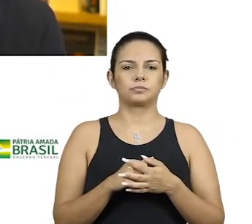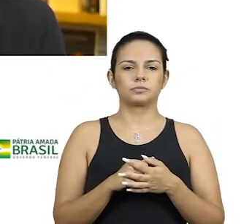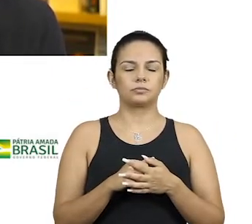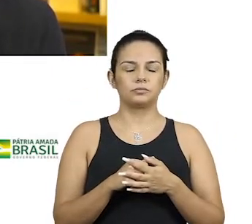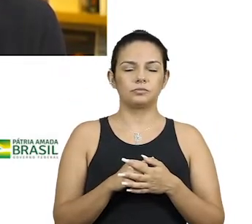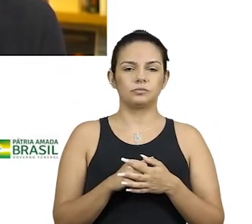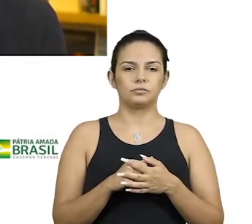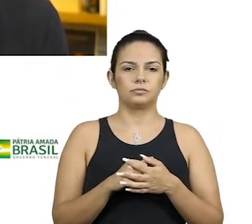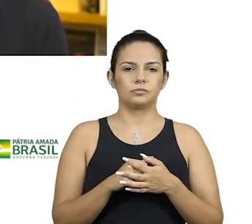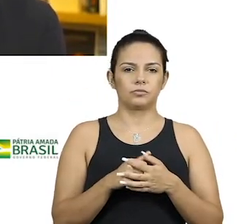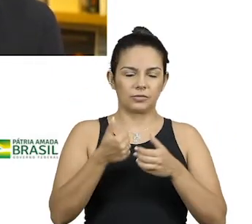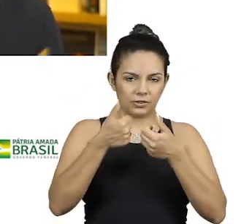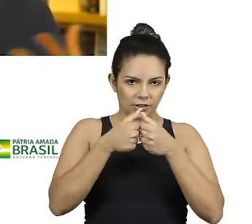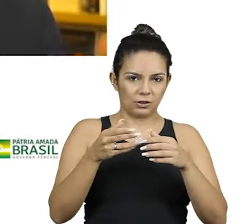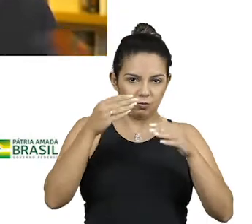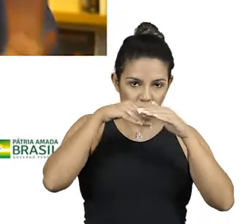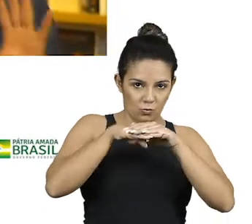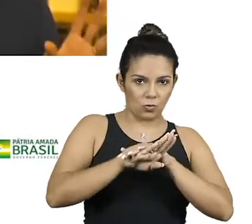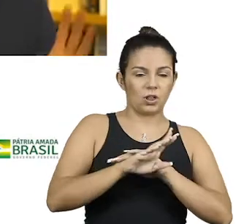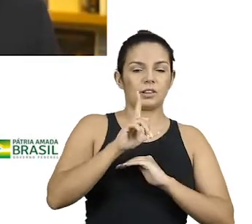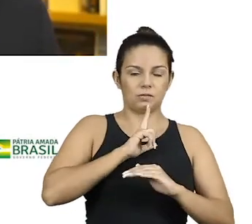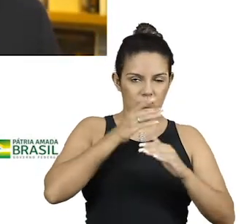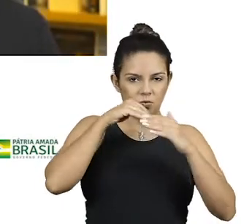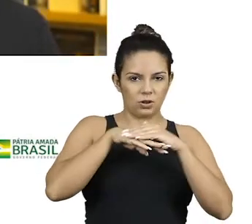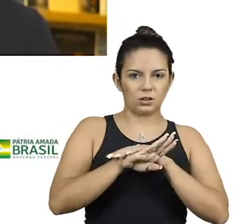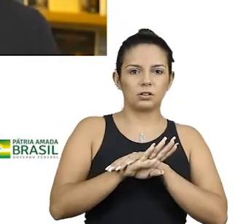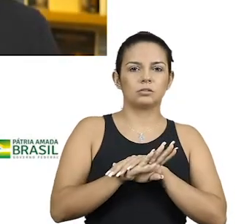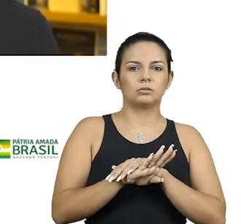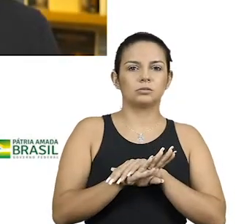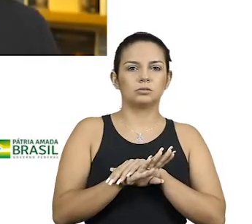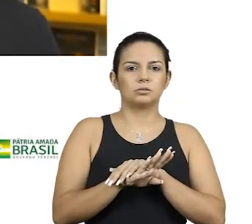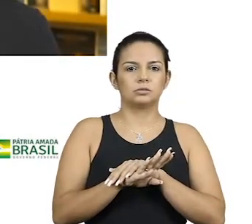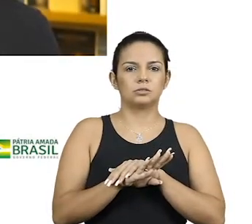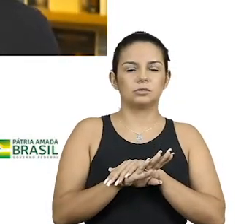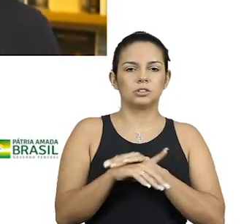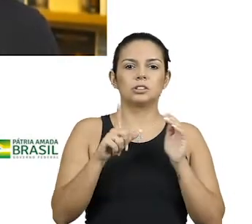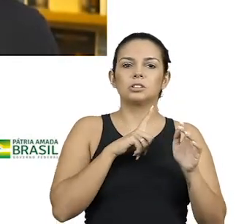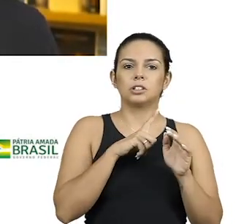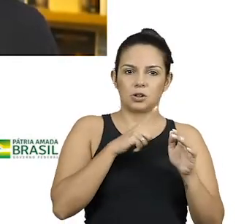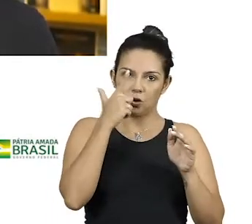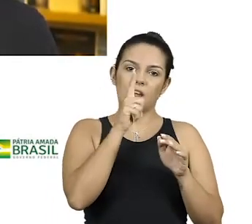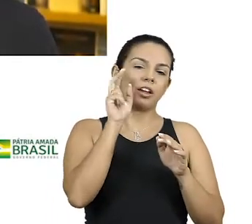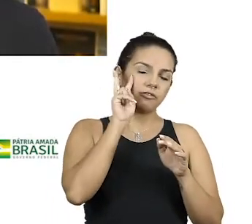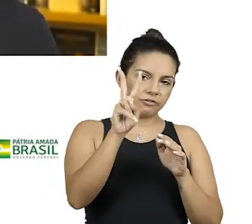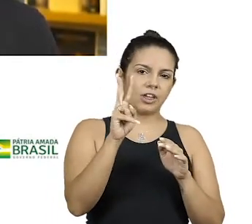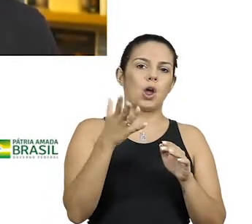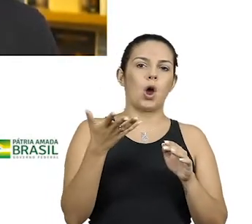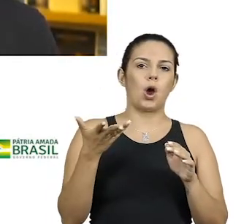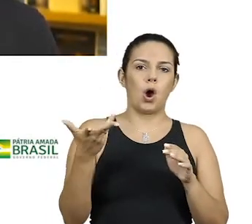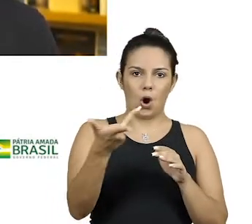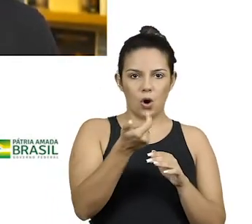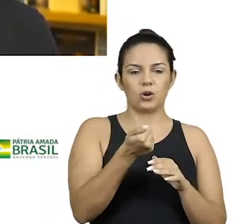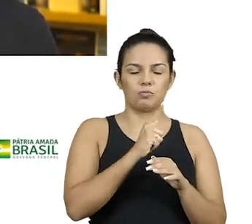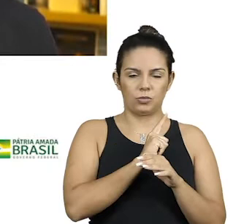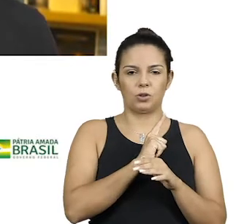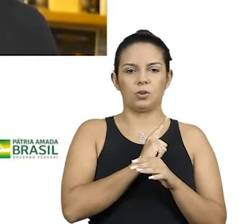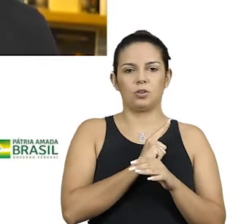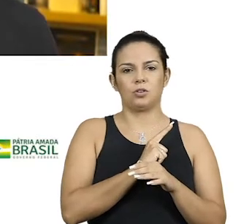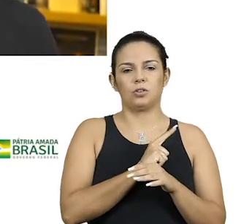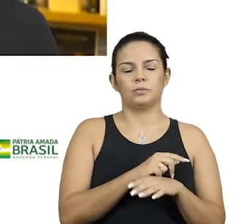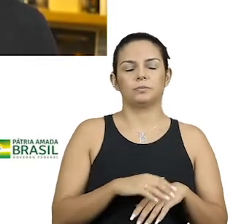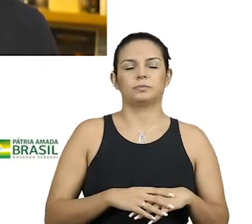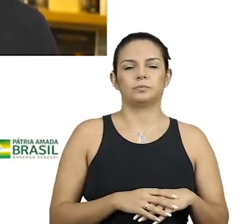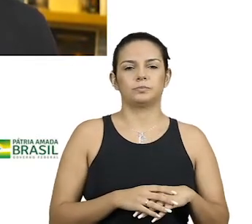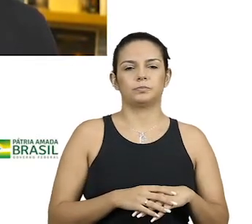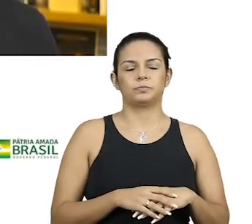Está bem guardado, ainda está em qualidade, não perdeu qualidade, está digitalizado. Quando foi